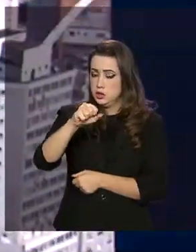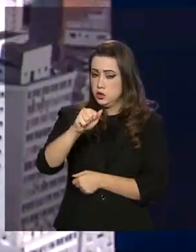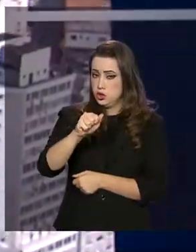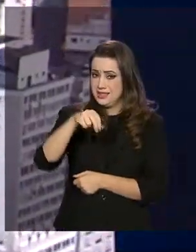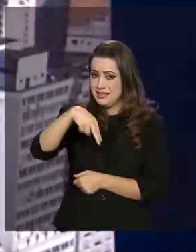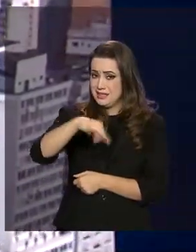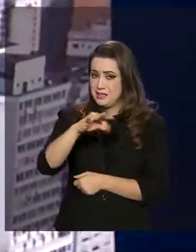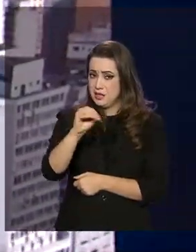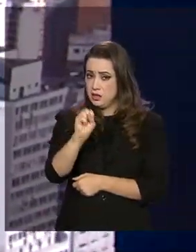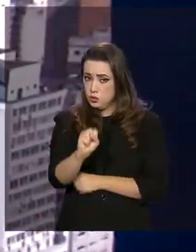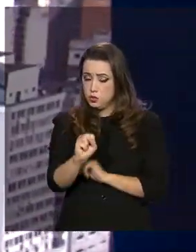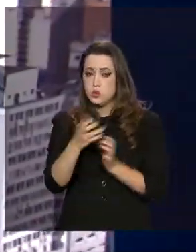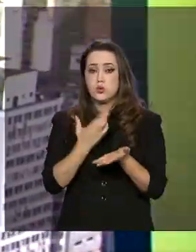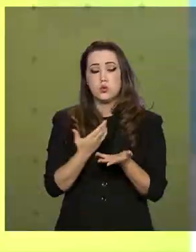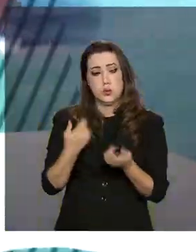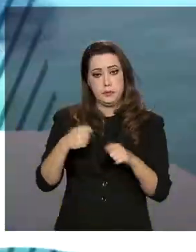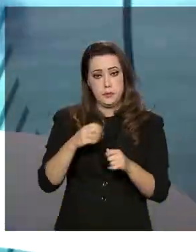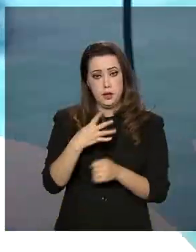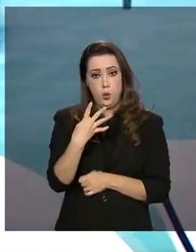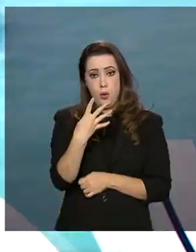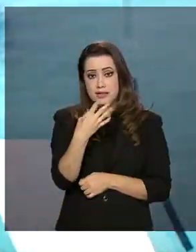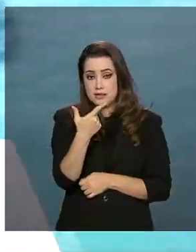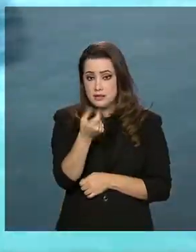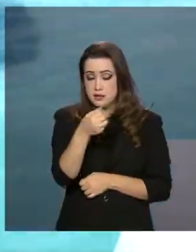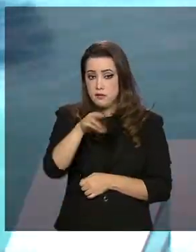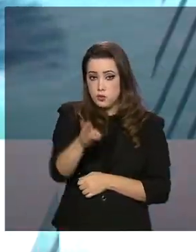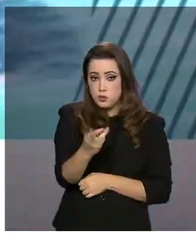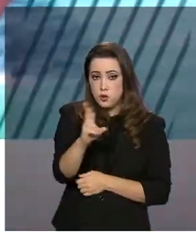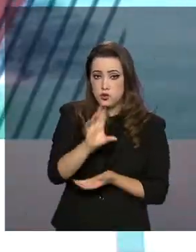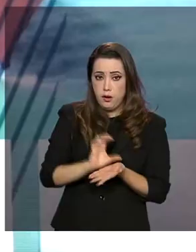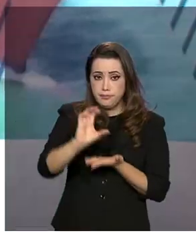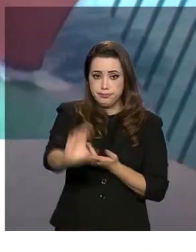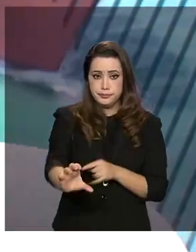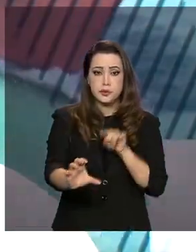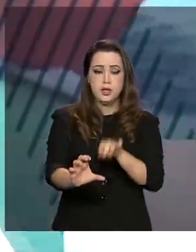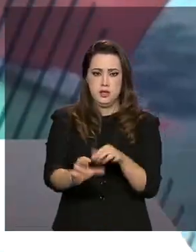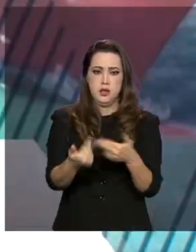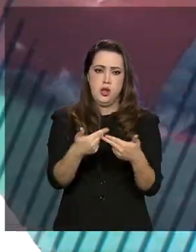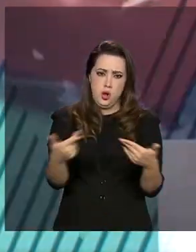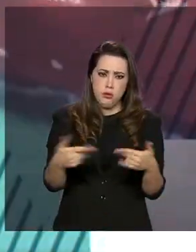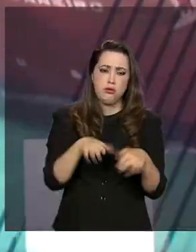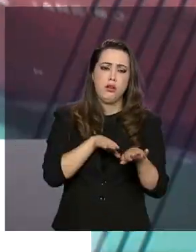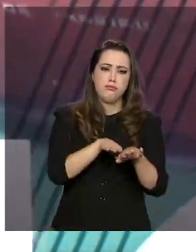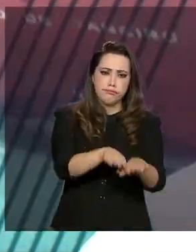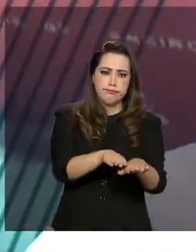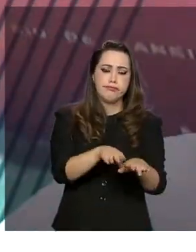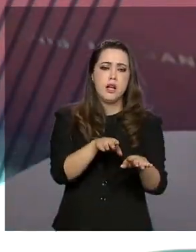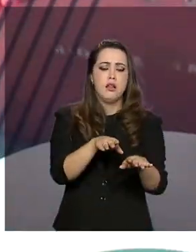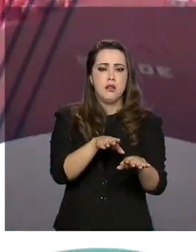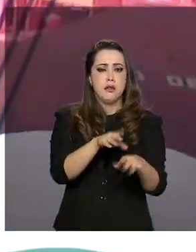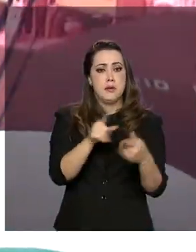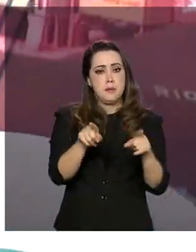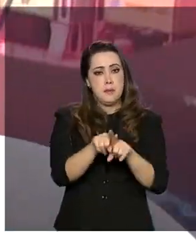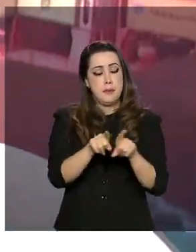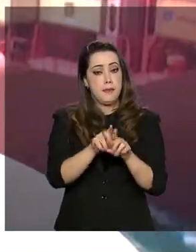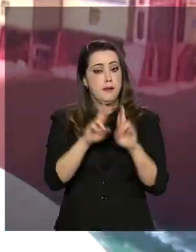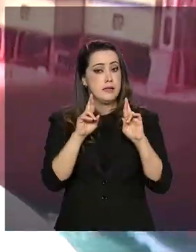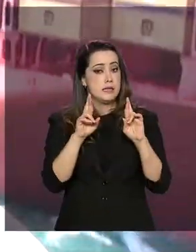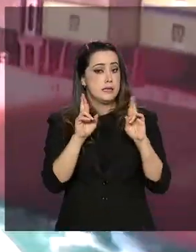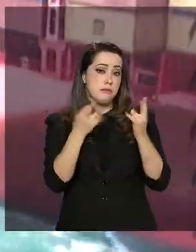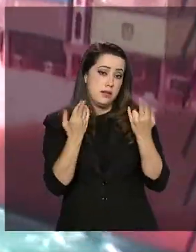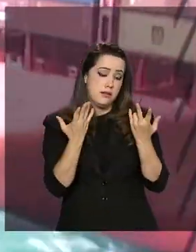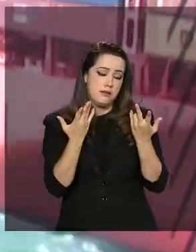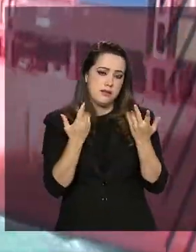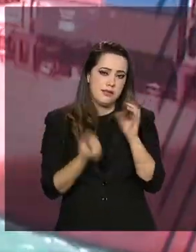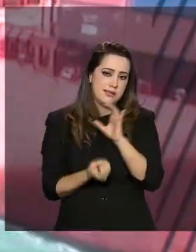chegar a 420 milhões de reais, incluindo acessos rodoferroviários. A expectativa é que sejam